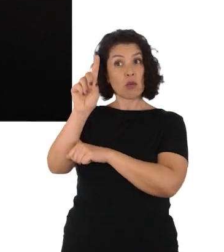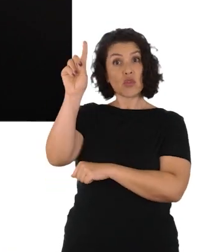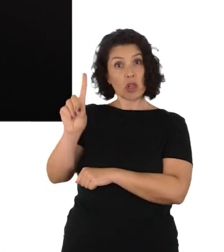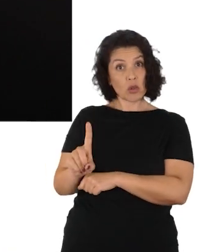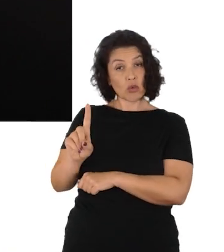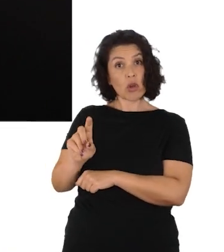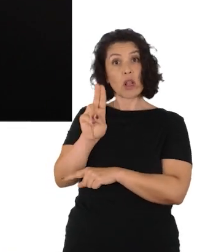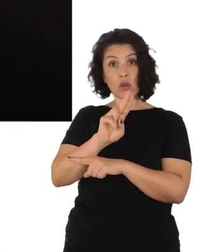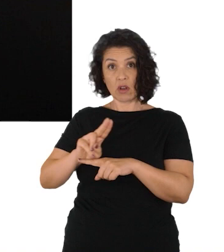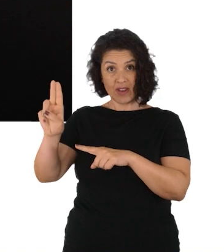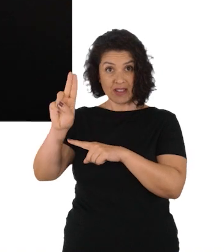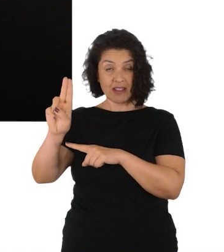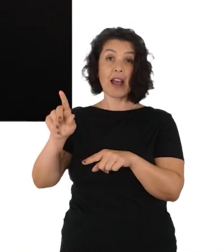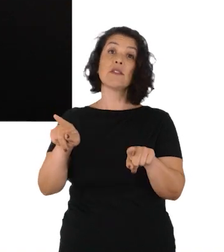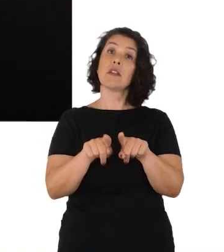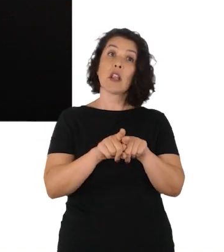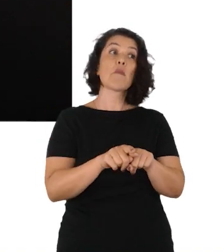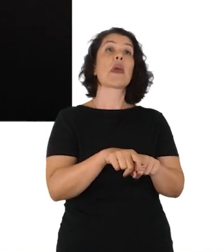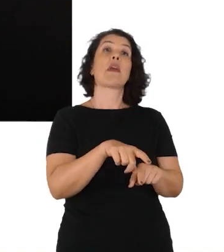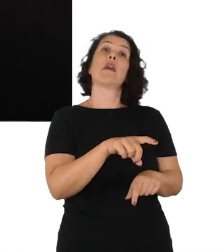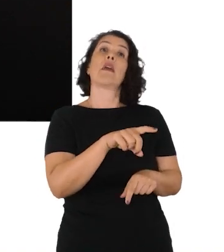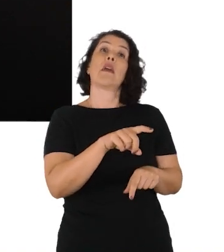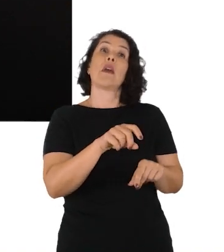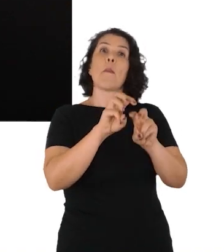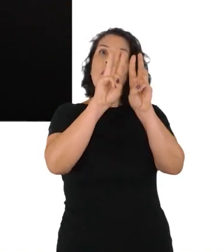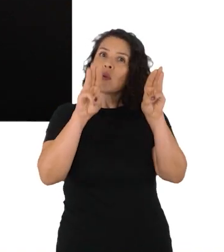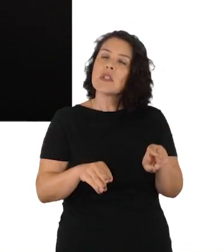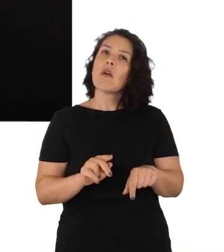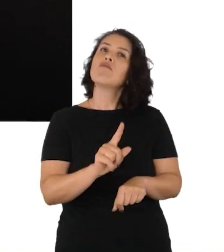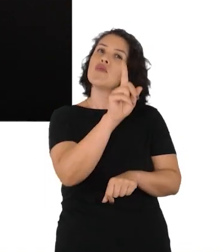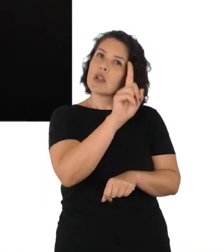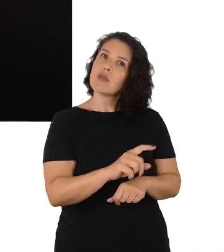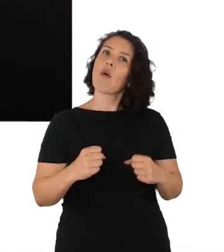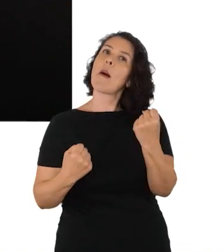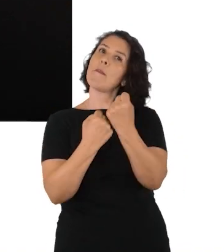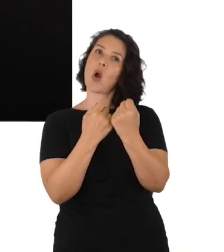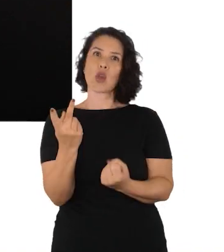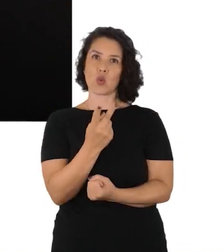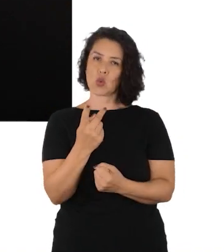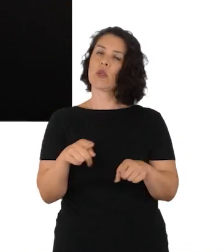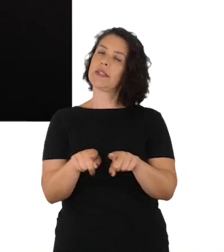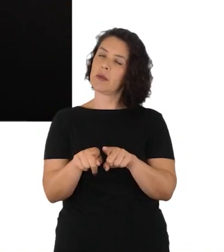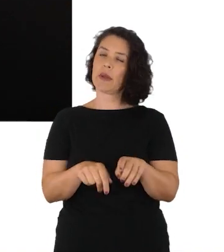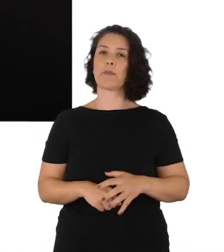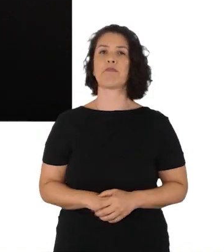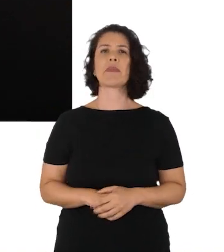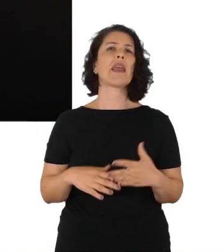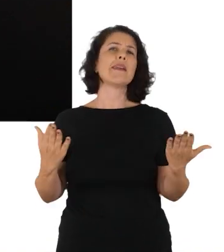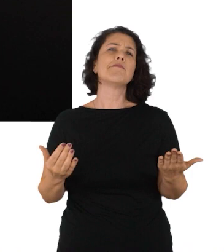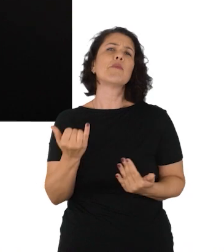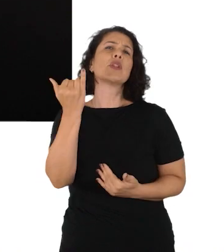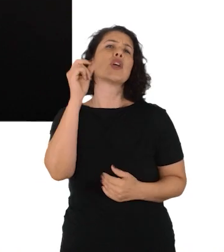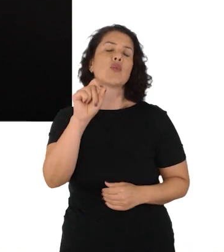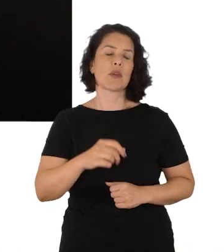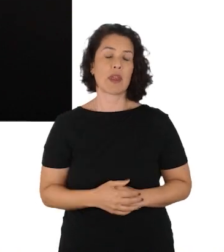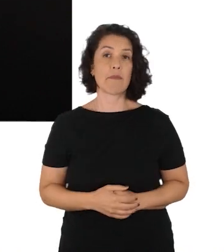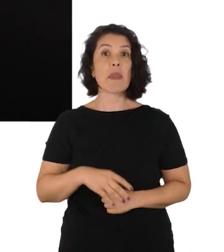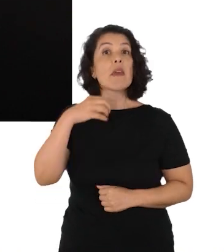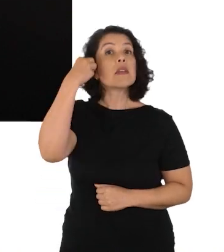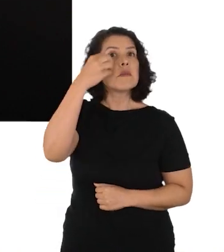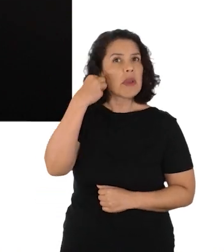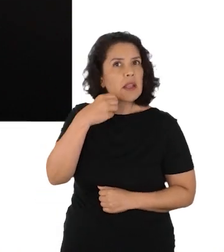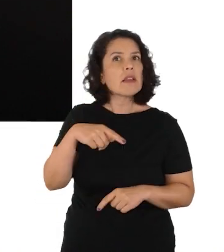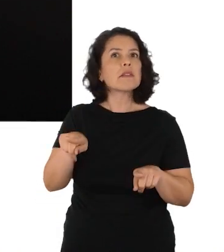desenvolvimento com o apoio da gestão diretora do museu e da universidade. E outro aspecto muito legal disso